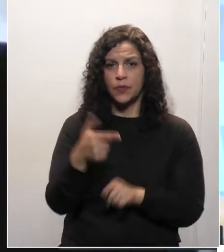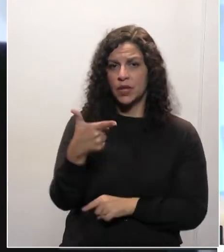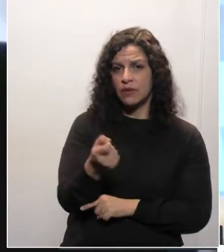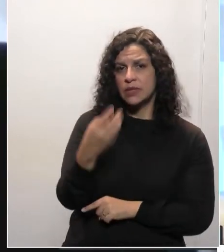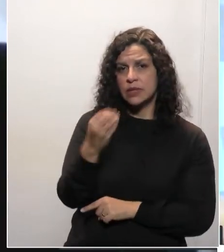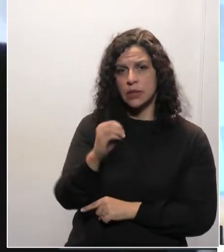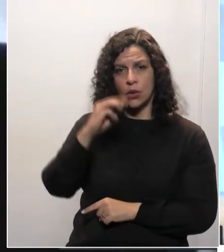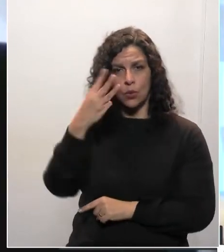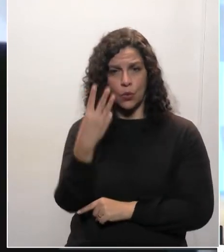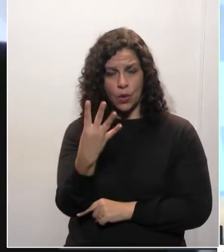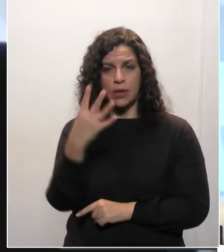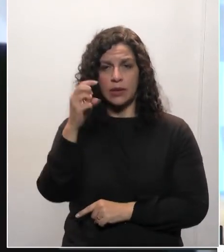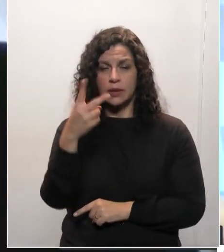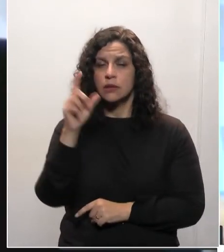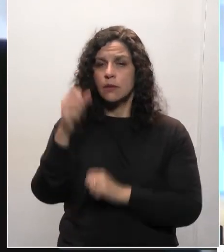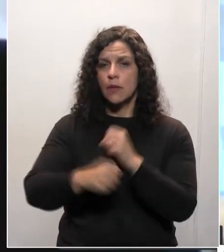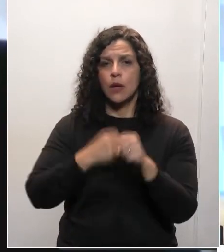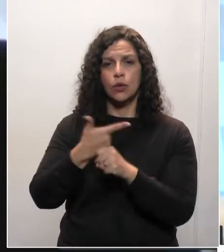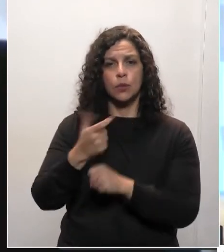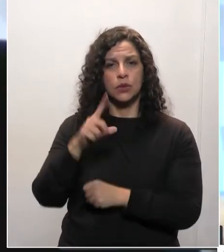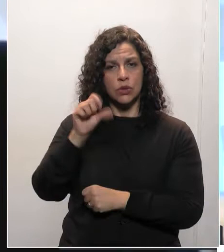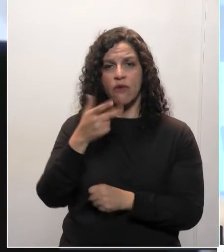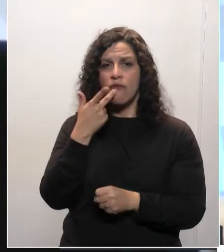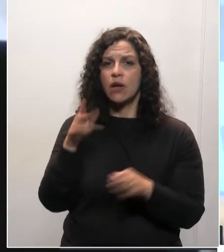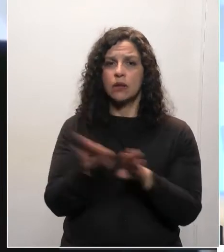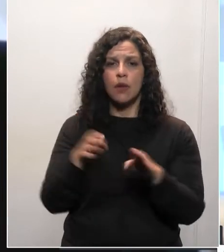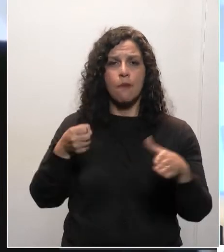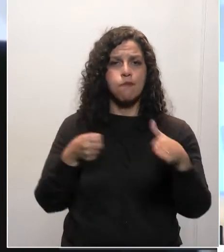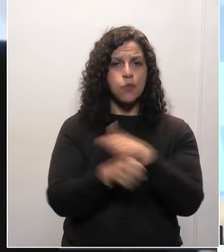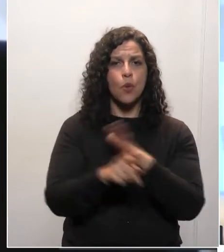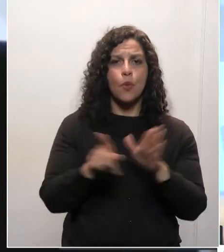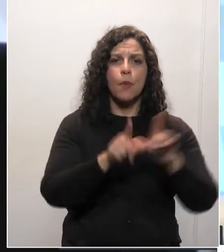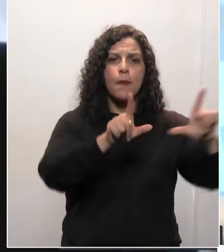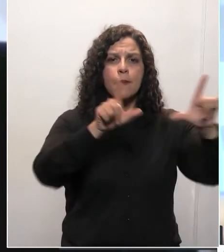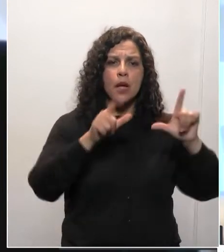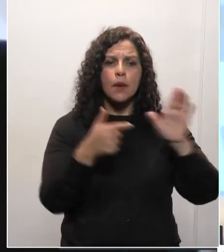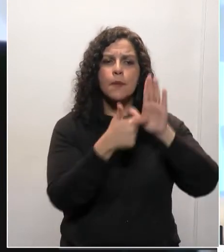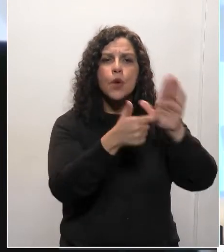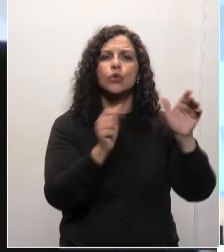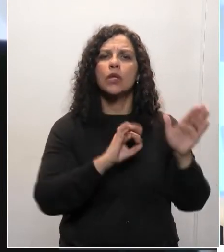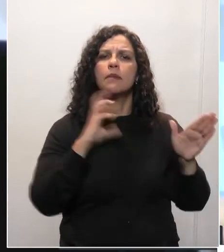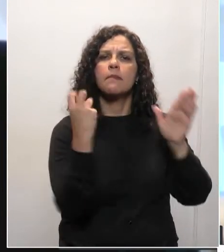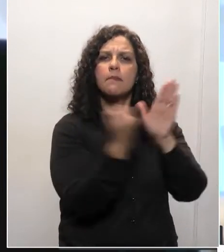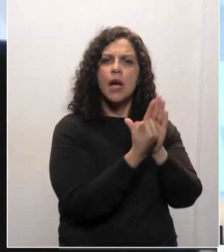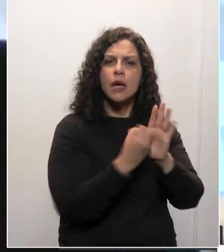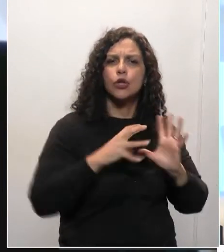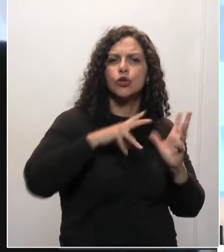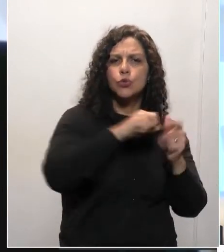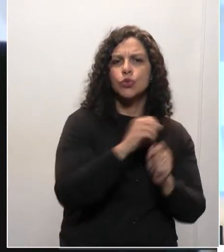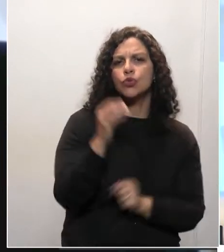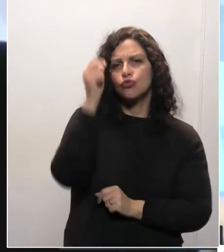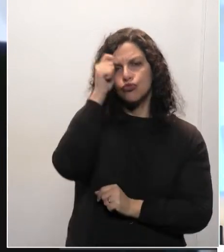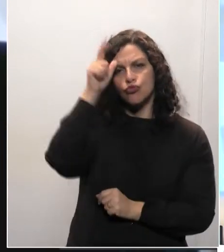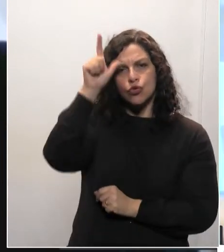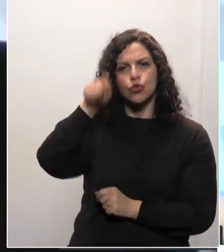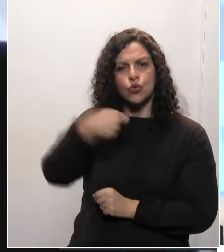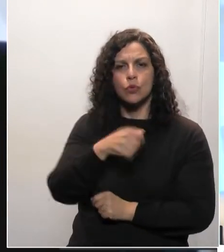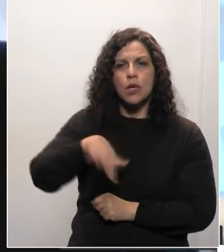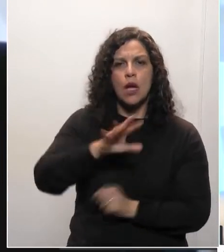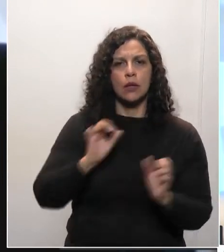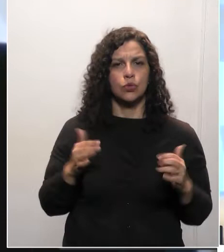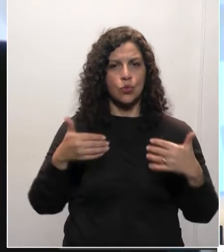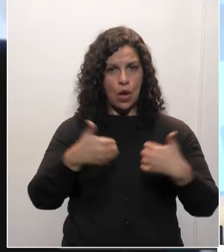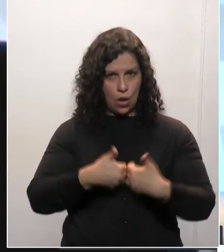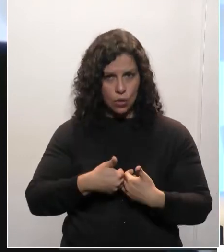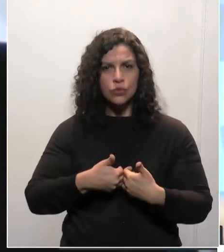.043 de 2019, que prevê a colocação de placas indicativas, o símbolo mundial de conscientização do espectro